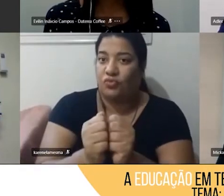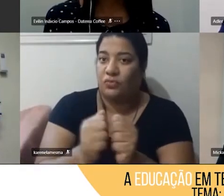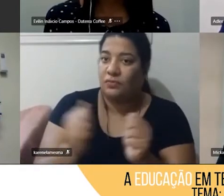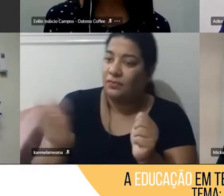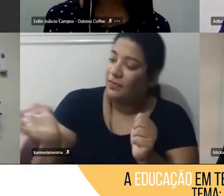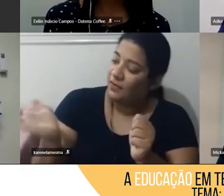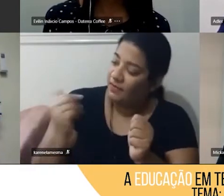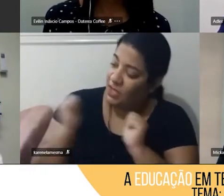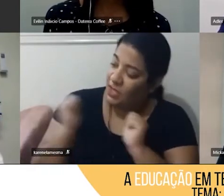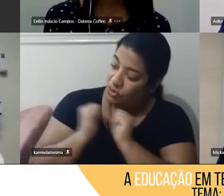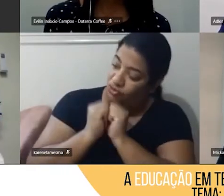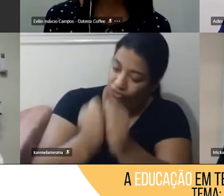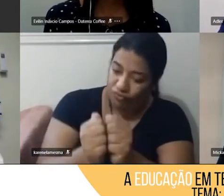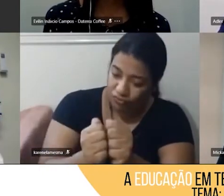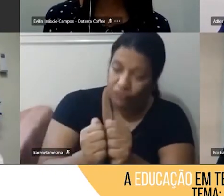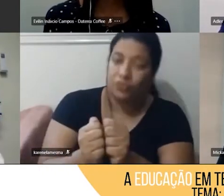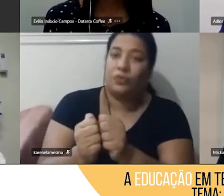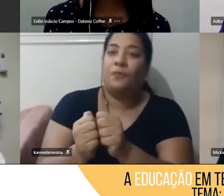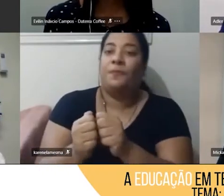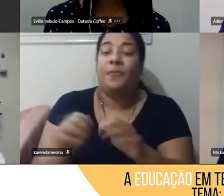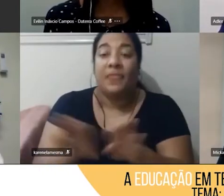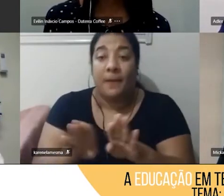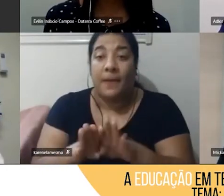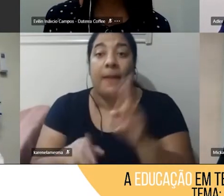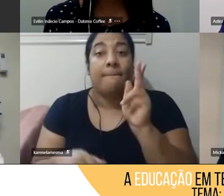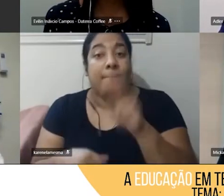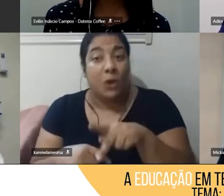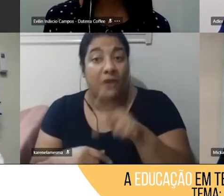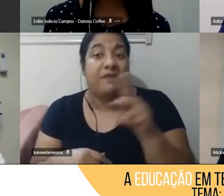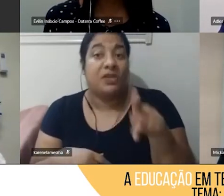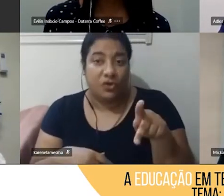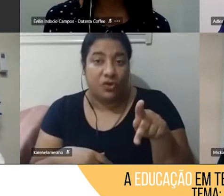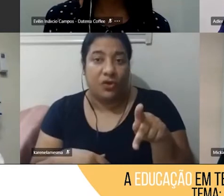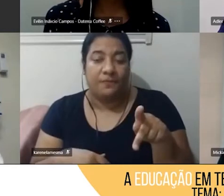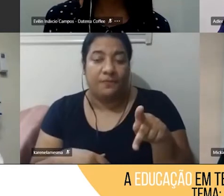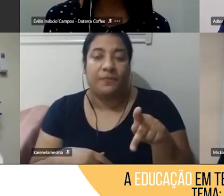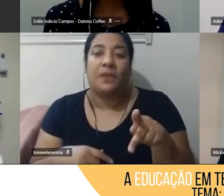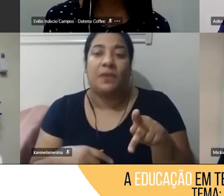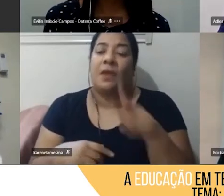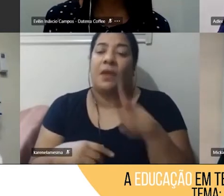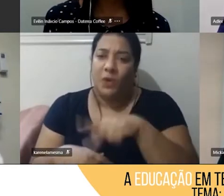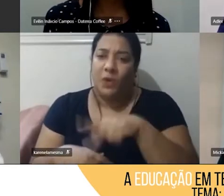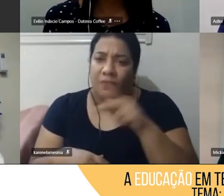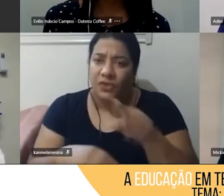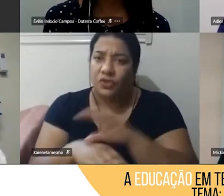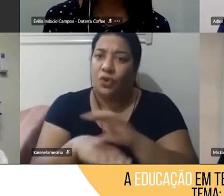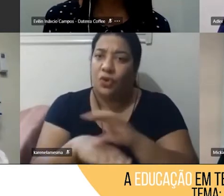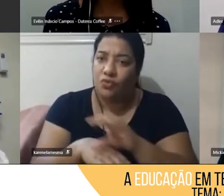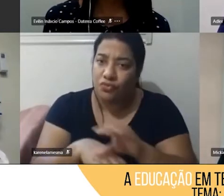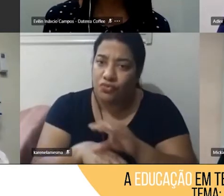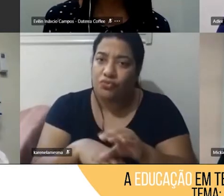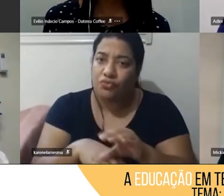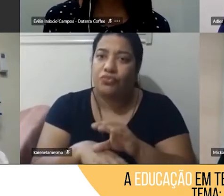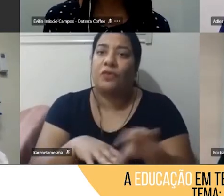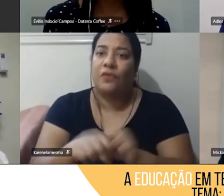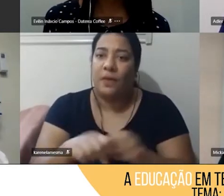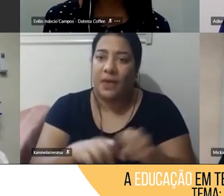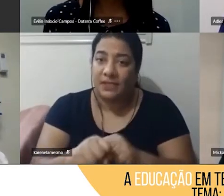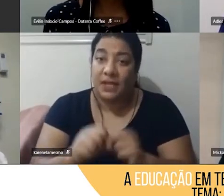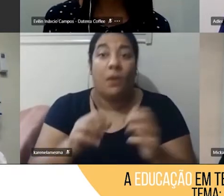assim fazemos também com os professores, então, na formação de professores, nós construímos com os